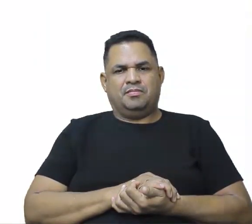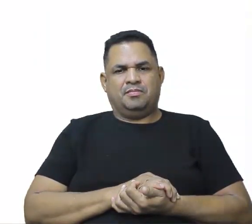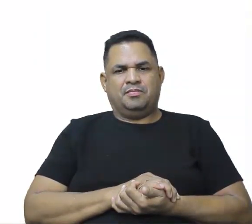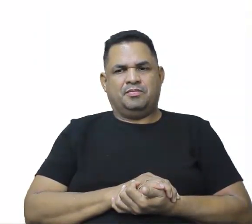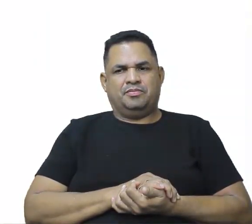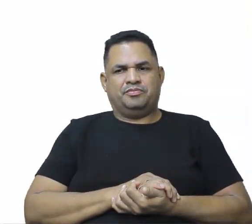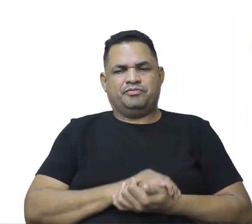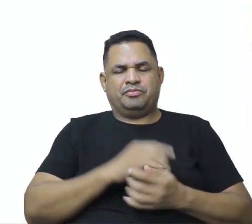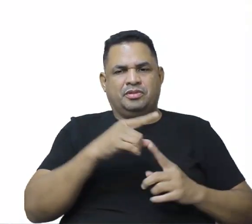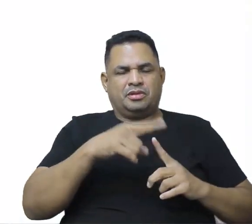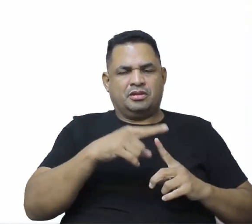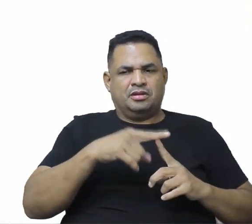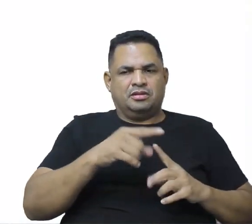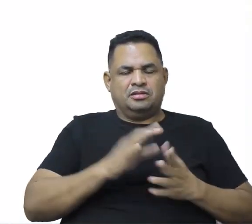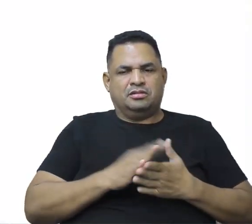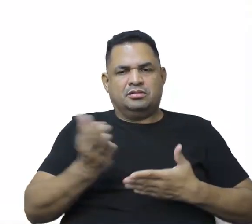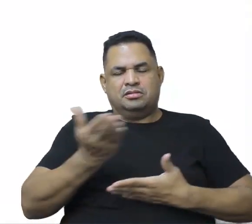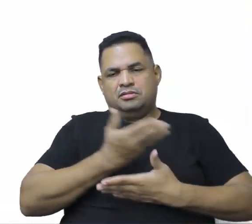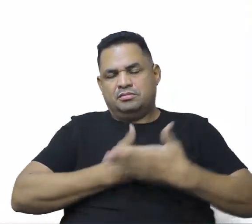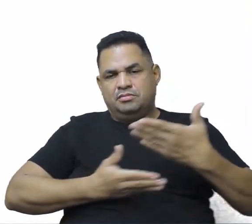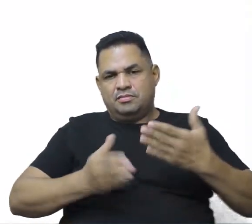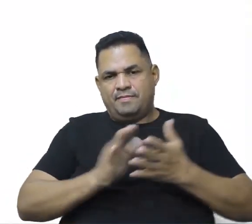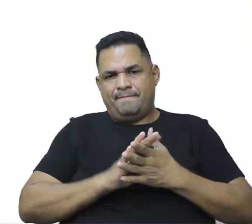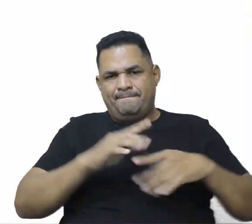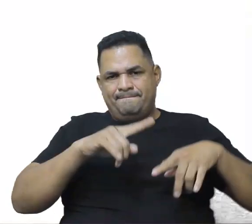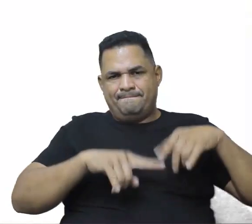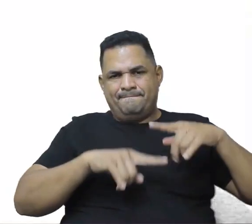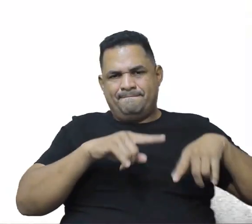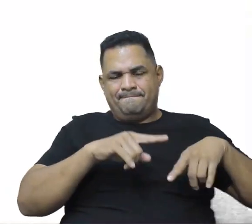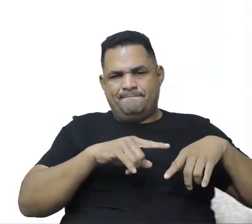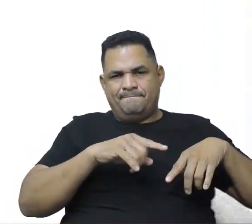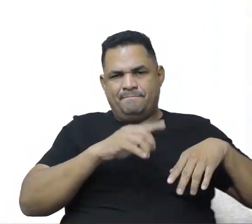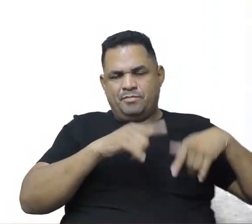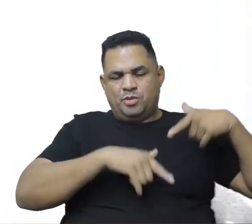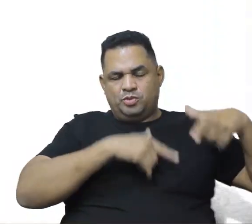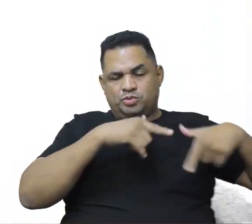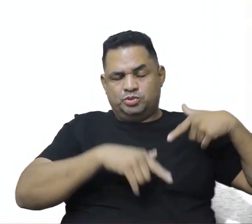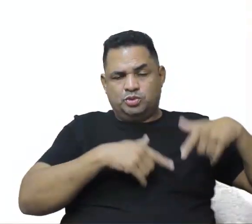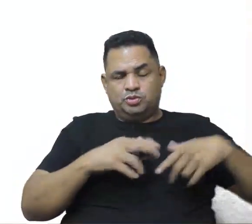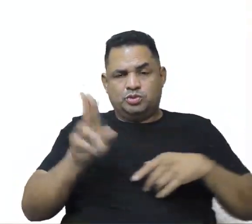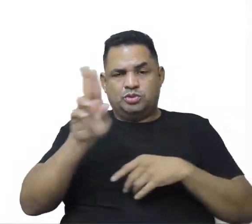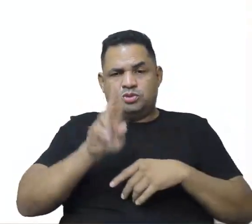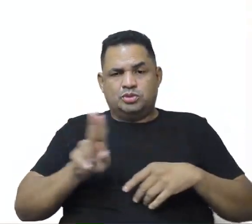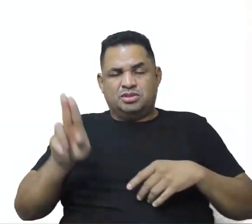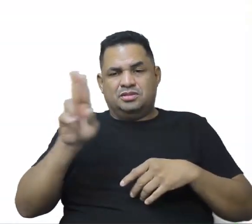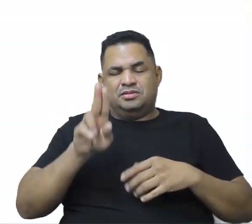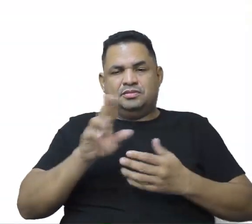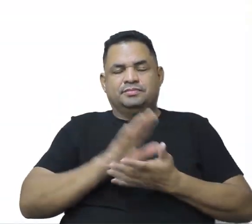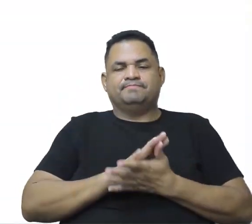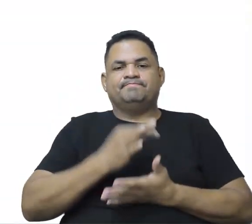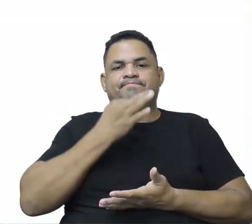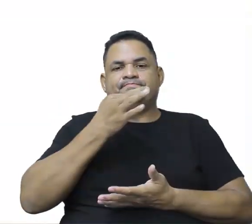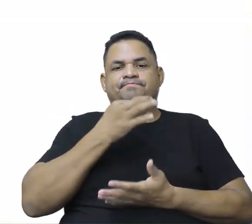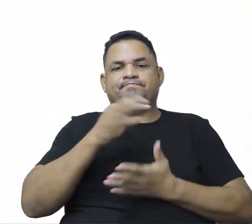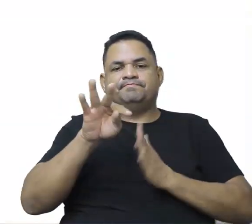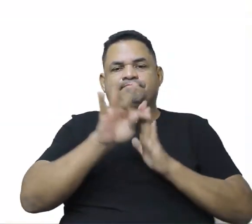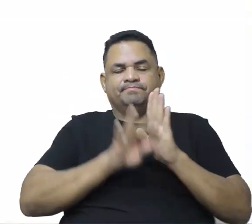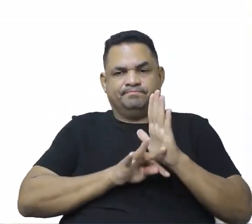o tipo de relação entre produção e consumo, né? discutido aí no texto.